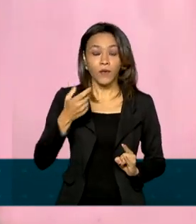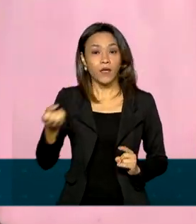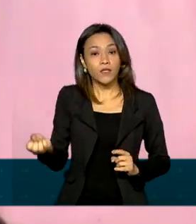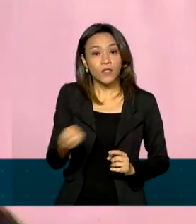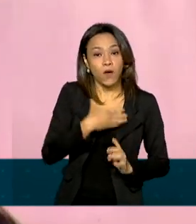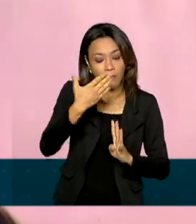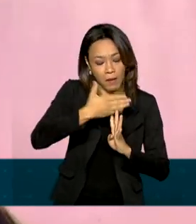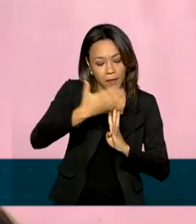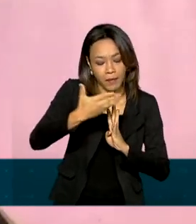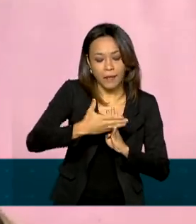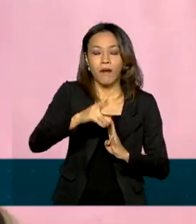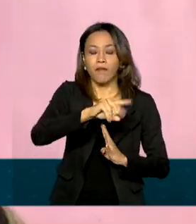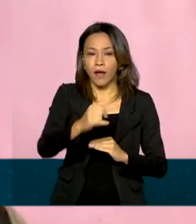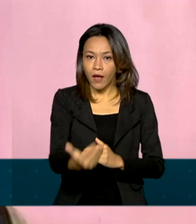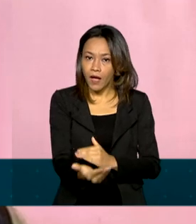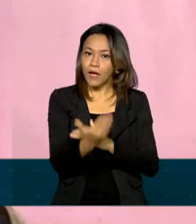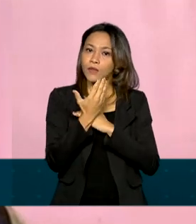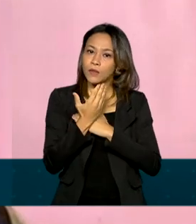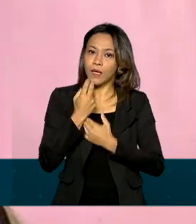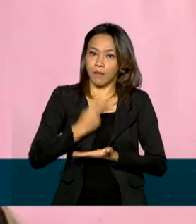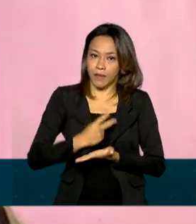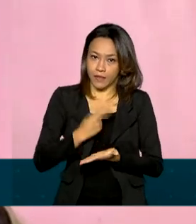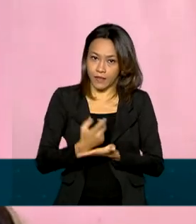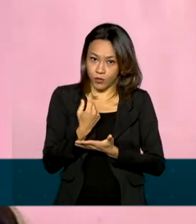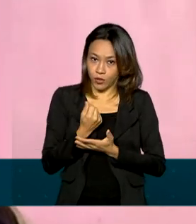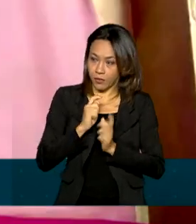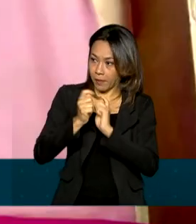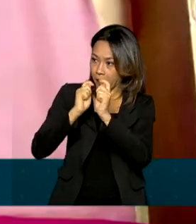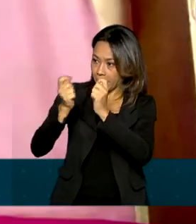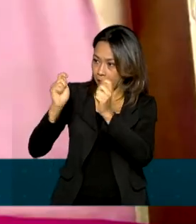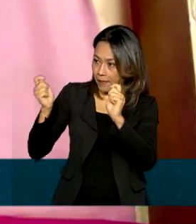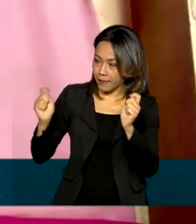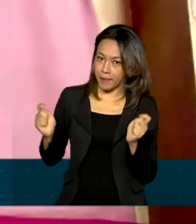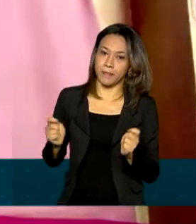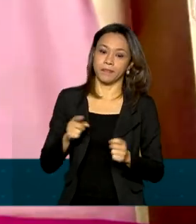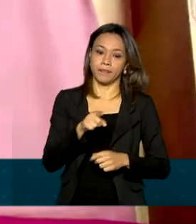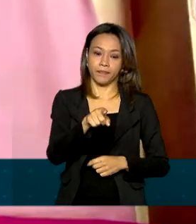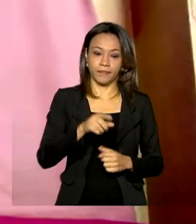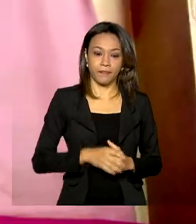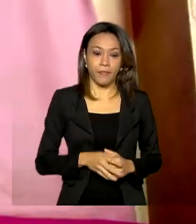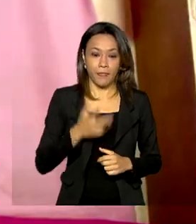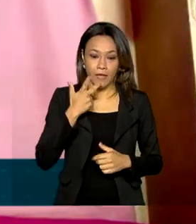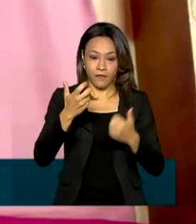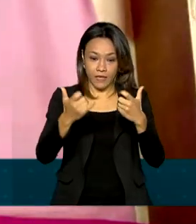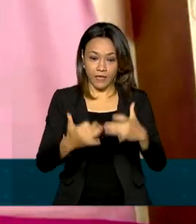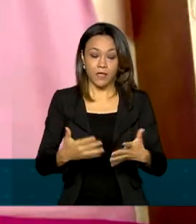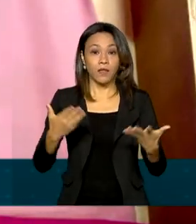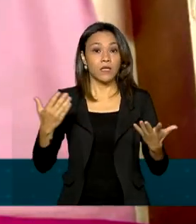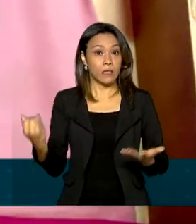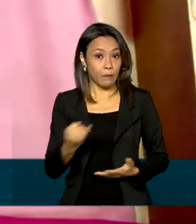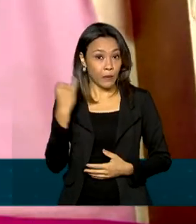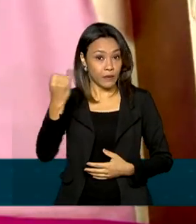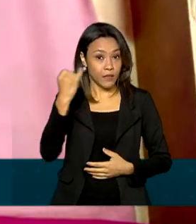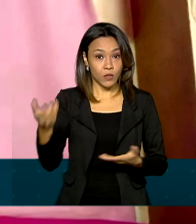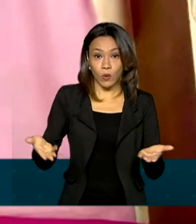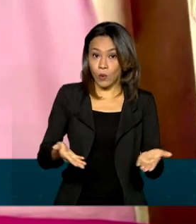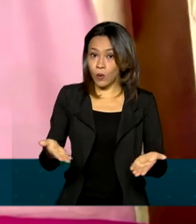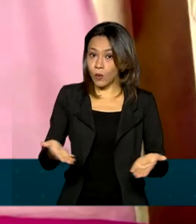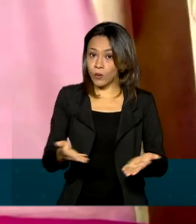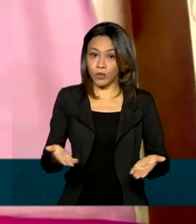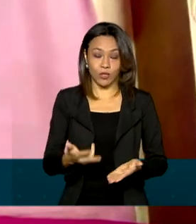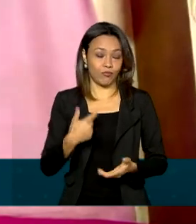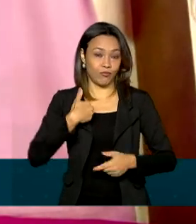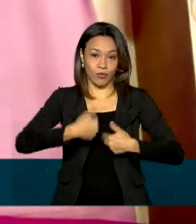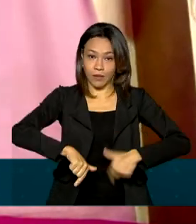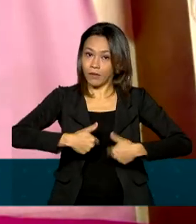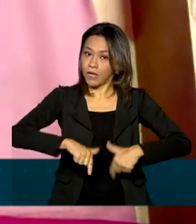auxílio vão ajudar a manter as contas em dia. Vai ser muito importante porque atualmente eu não estou trabalhando, o circo